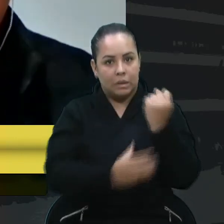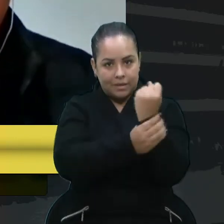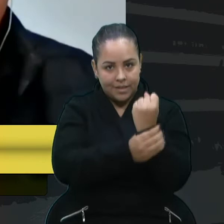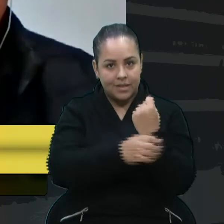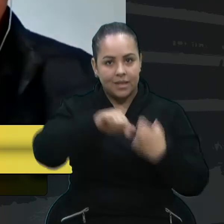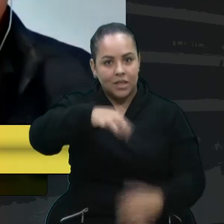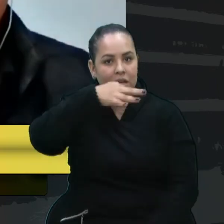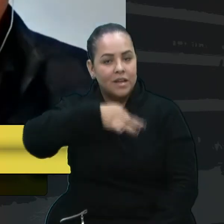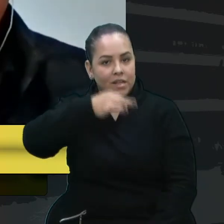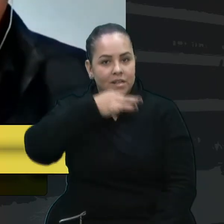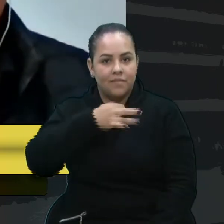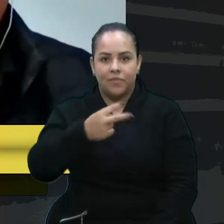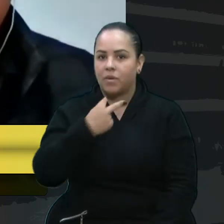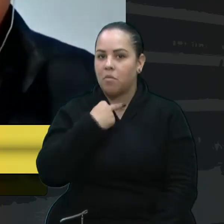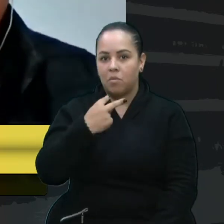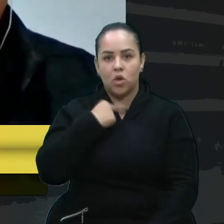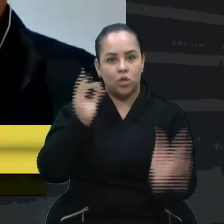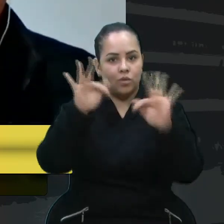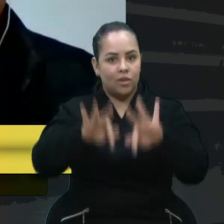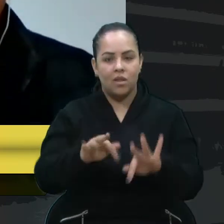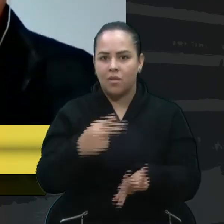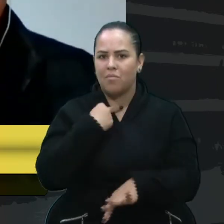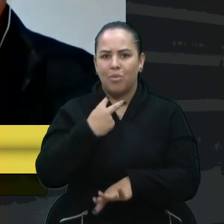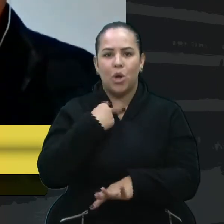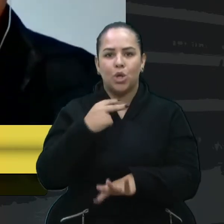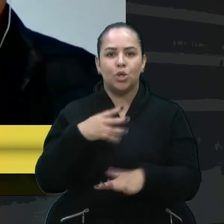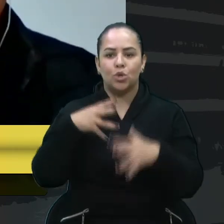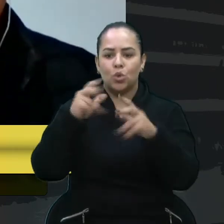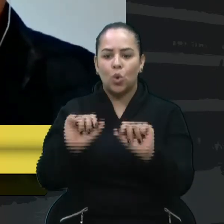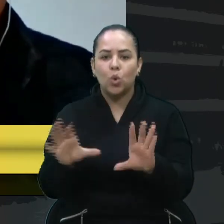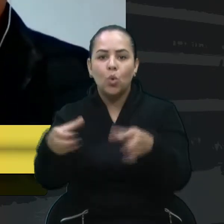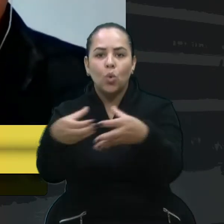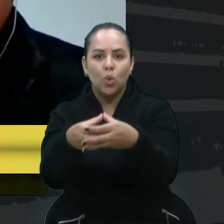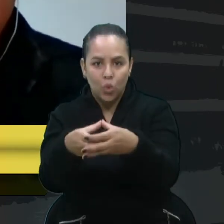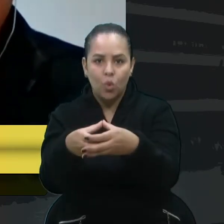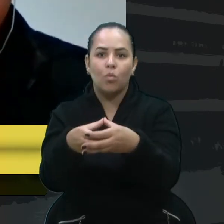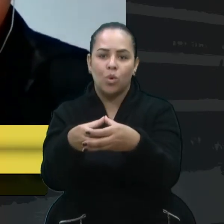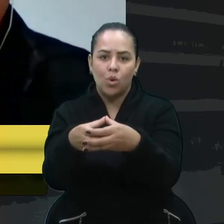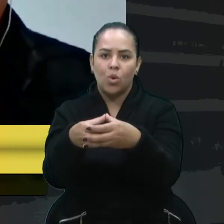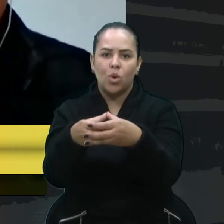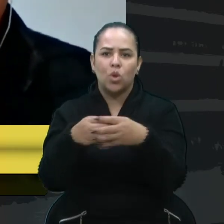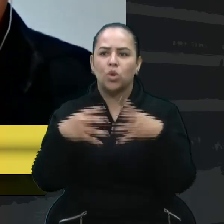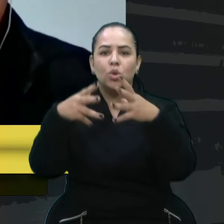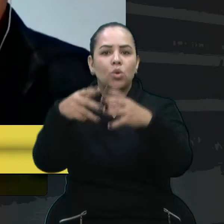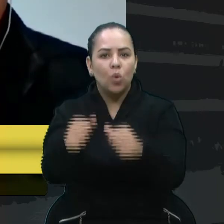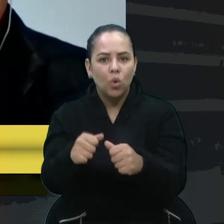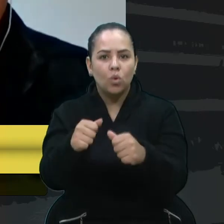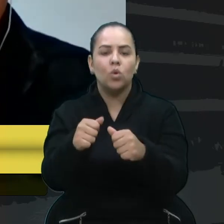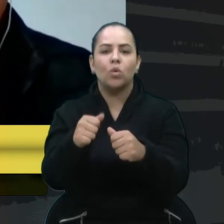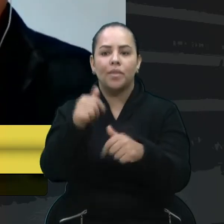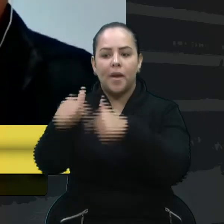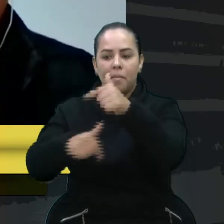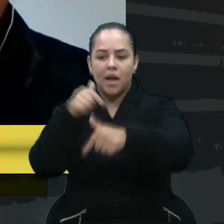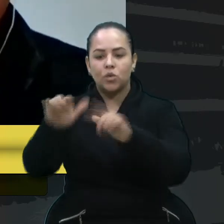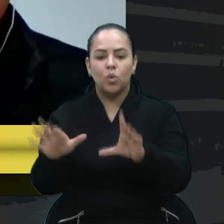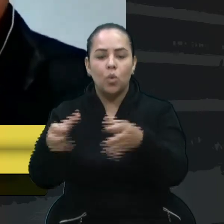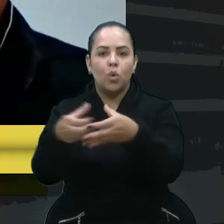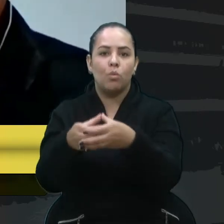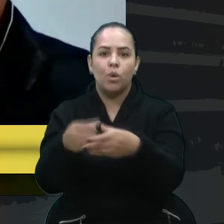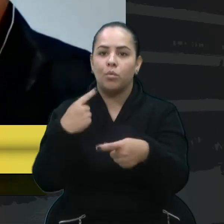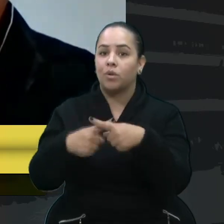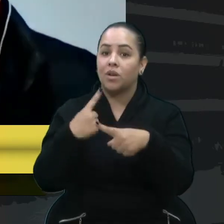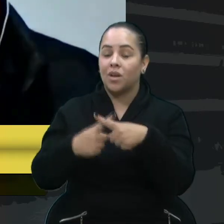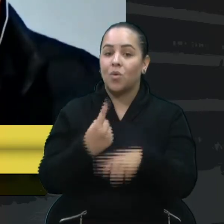condenar todo um batalhão, toda uma corporação por um fato,